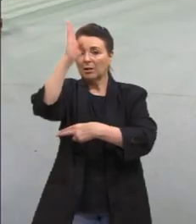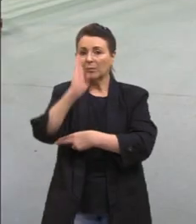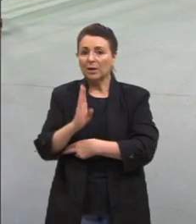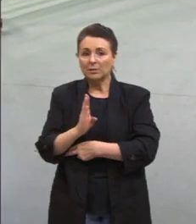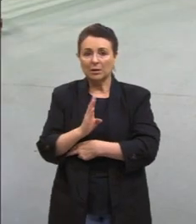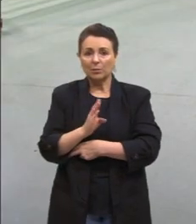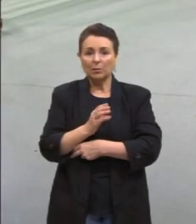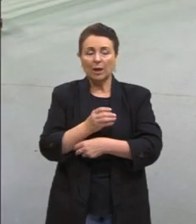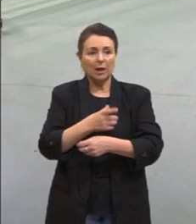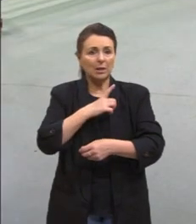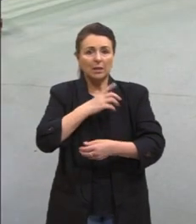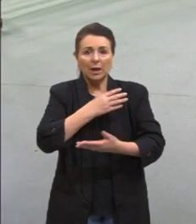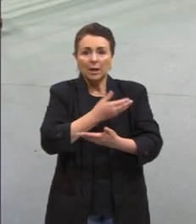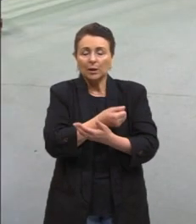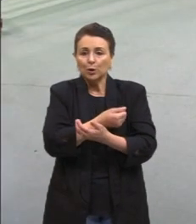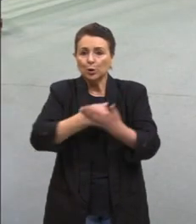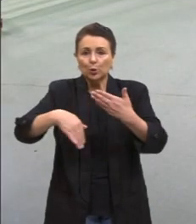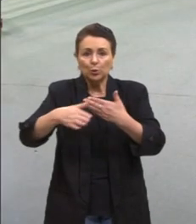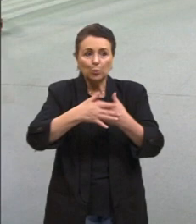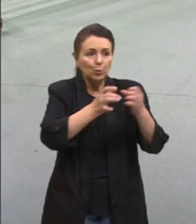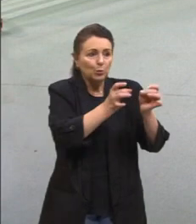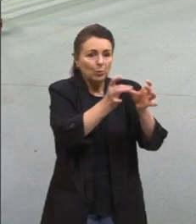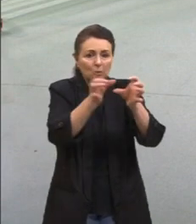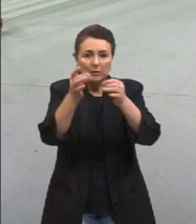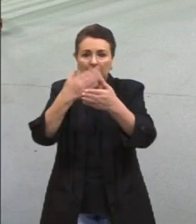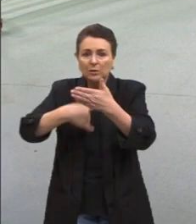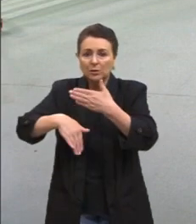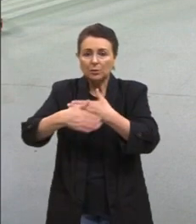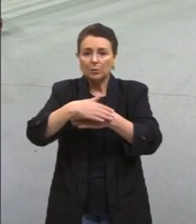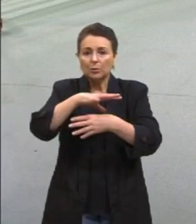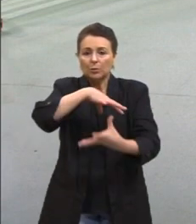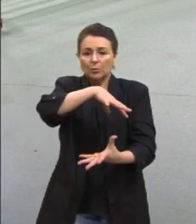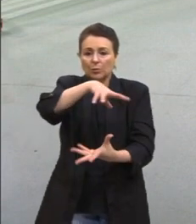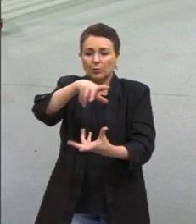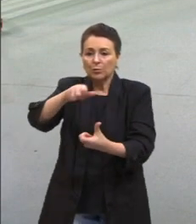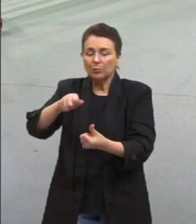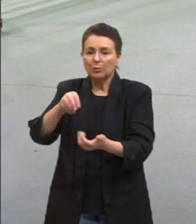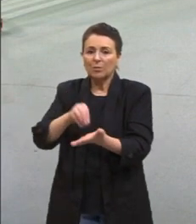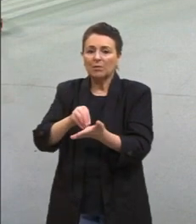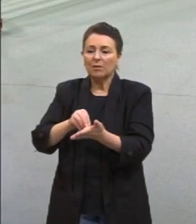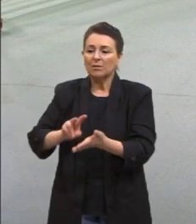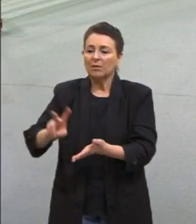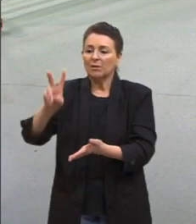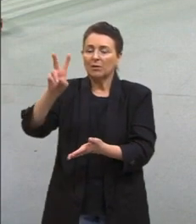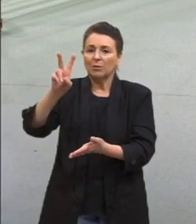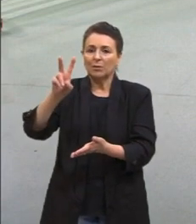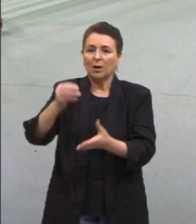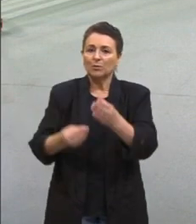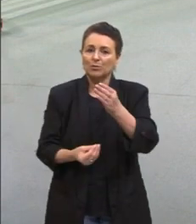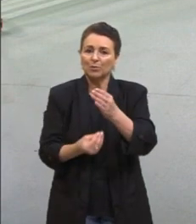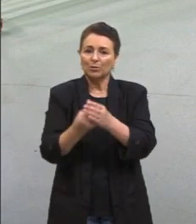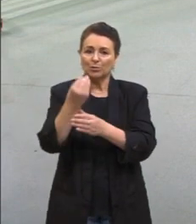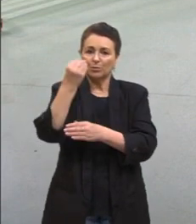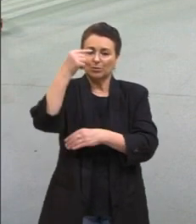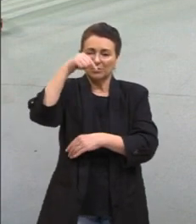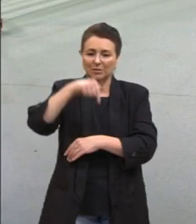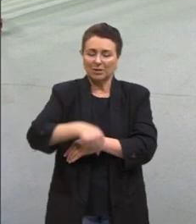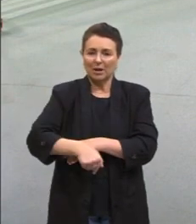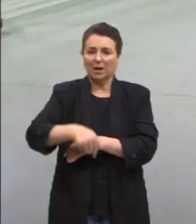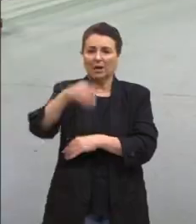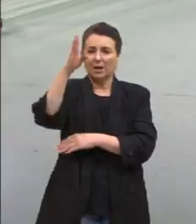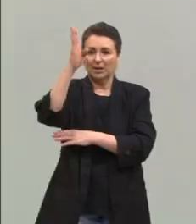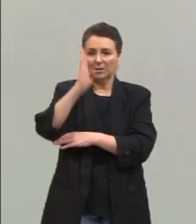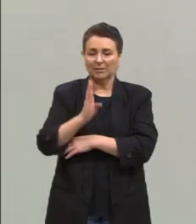do mundo e não transformar e agregar valor aqui aos nossos produtos. Continua, né, Lucas? Exatamente. A gente fica à mercê desses